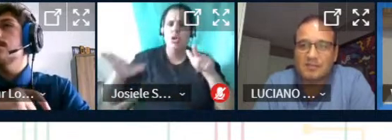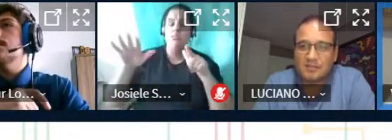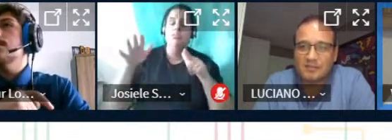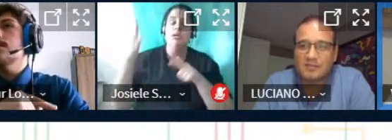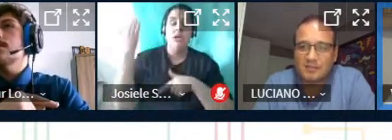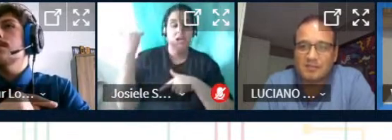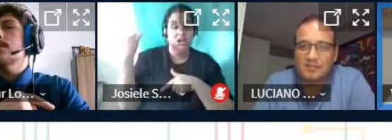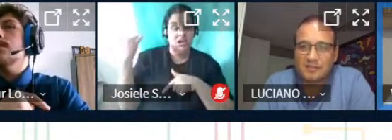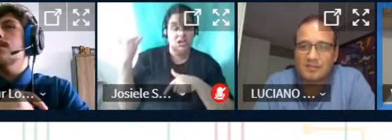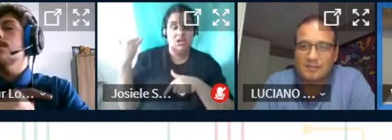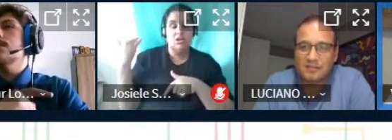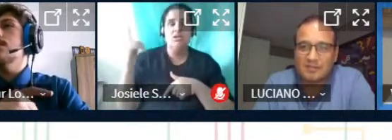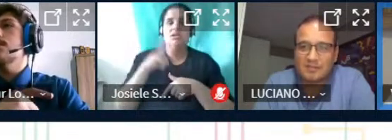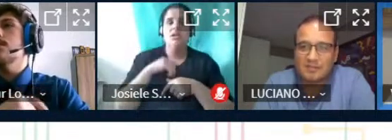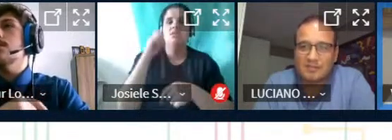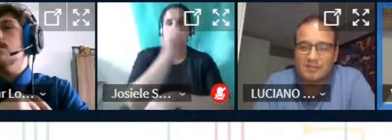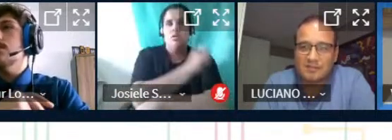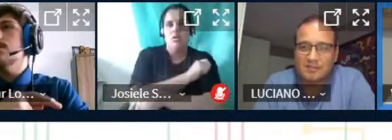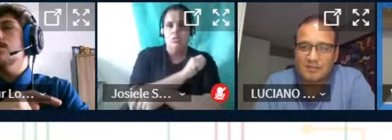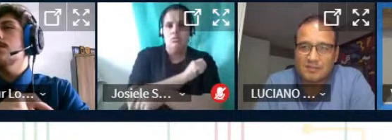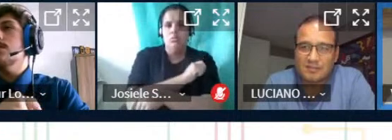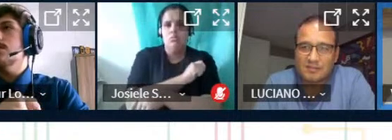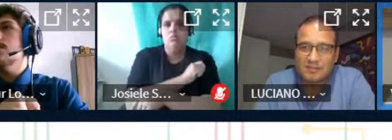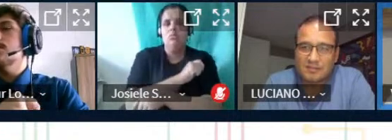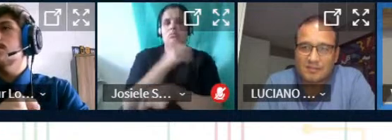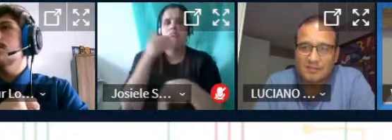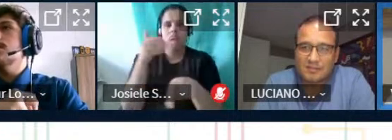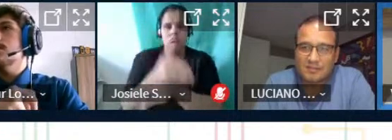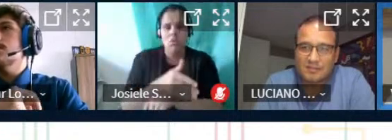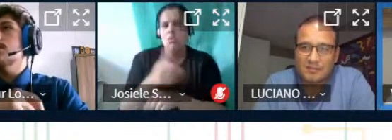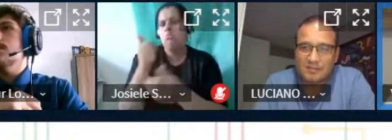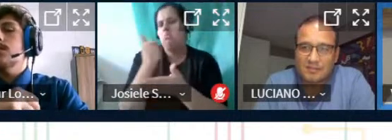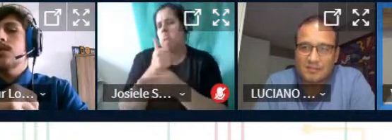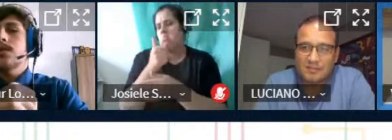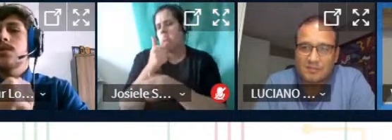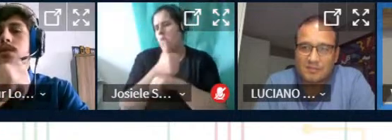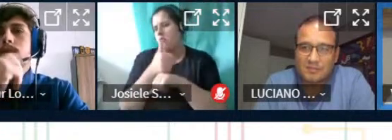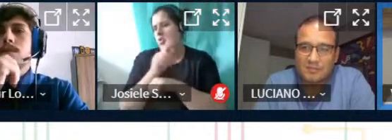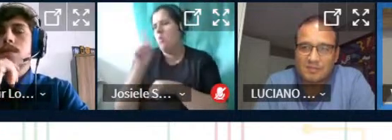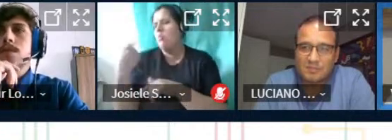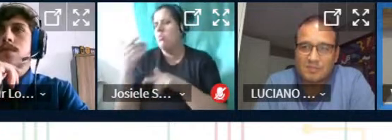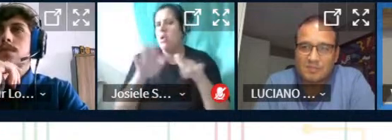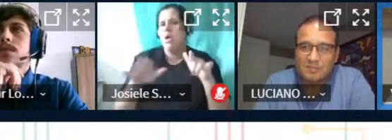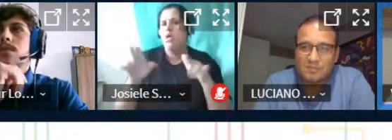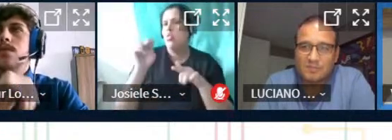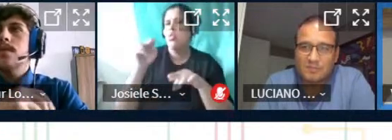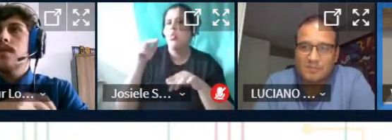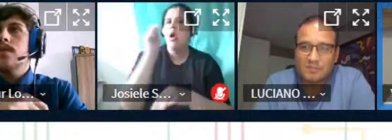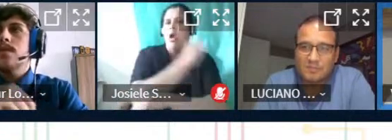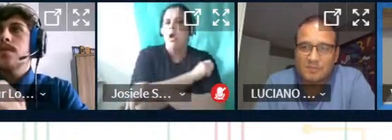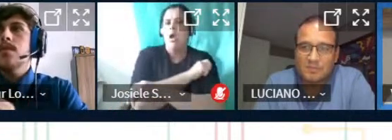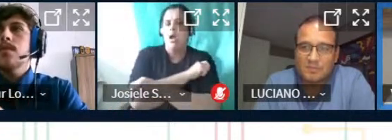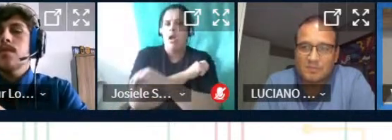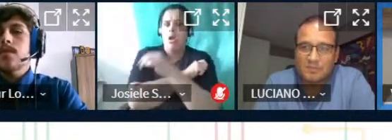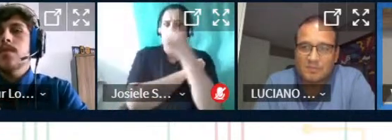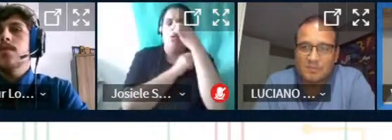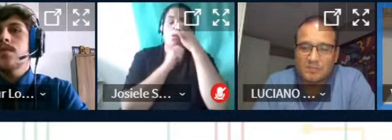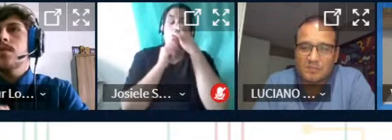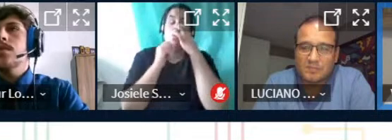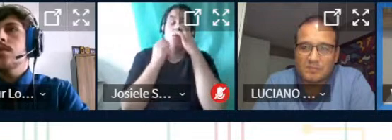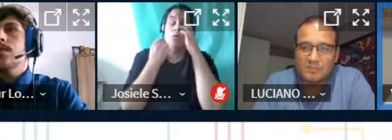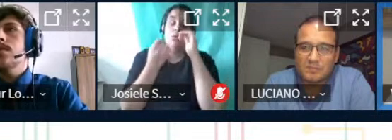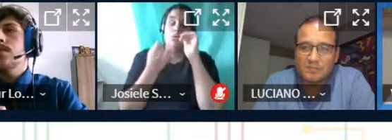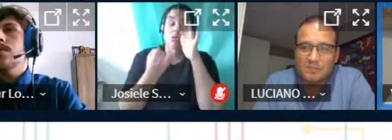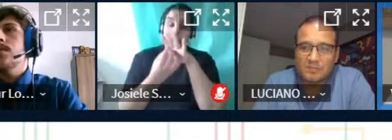anteriores a gente teve alunos egressos profissionais de outras áreas que nunca foram alunos do IFE até pais de alunos